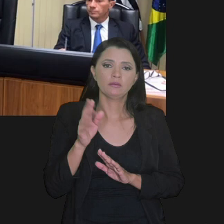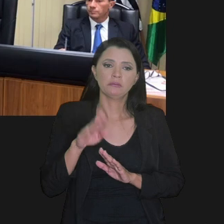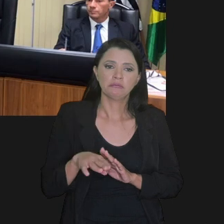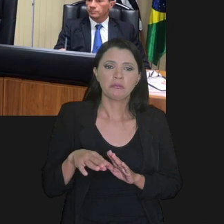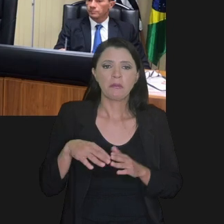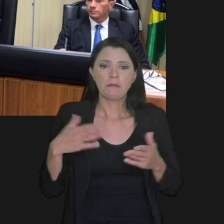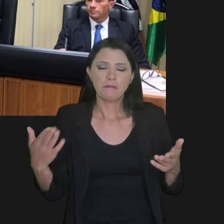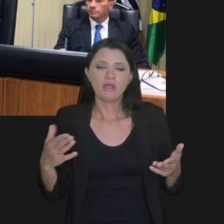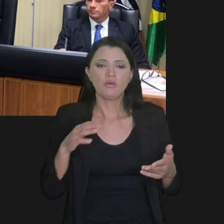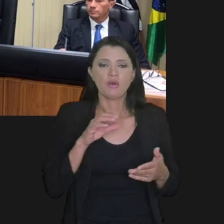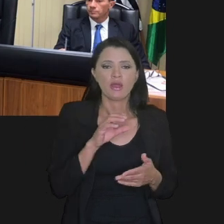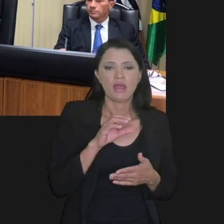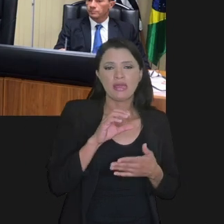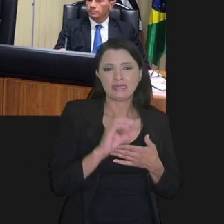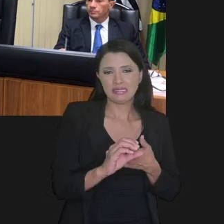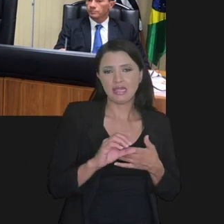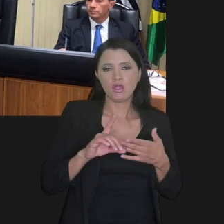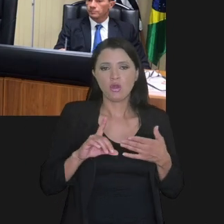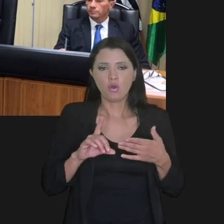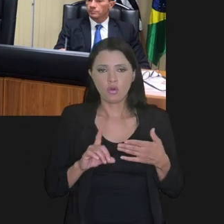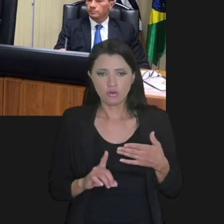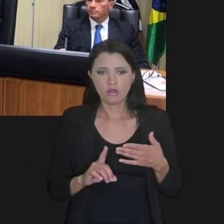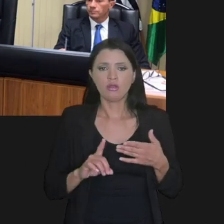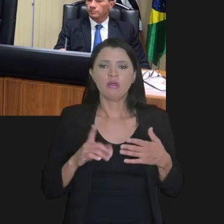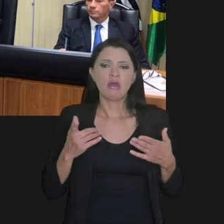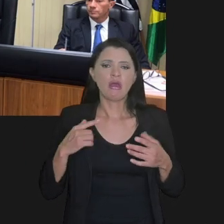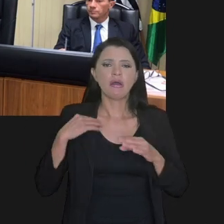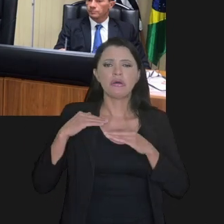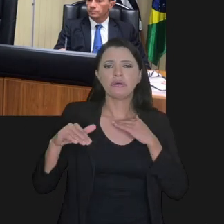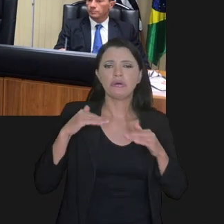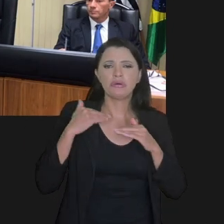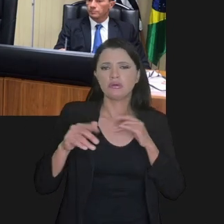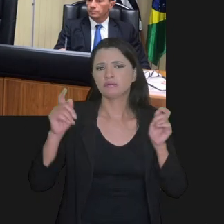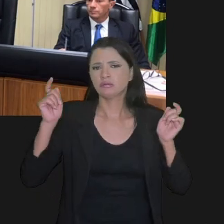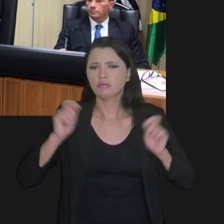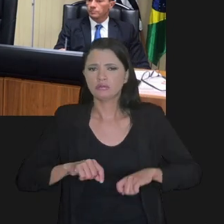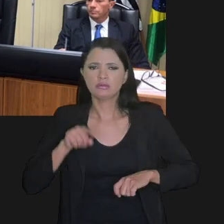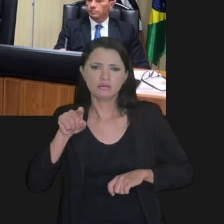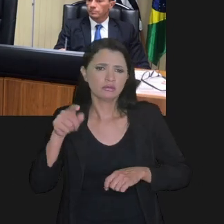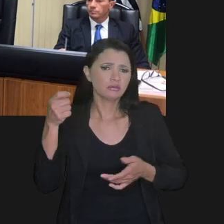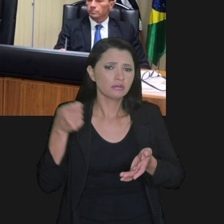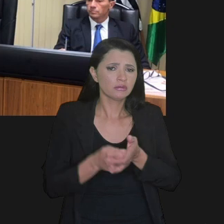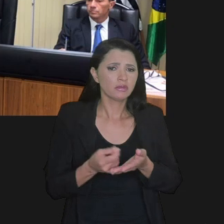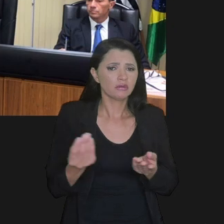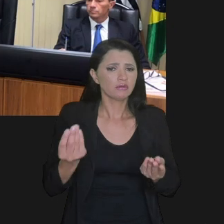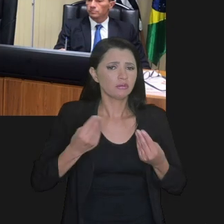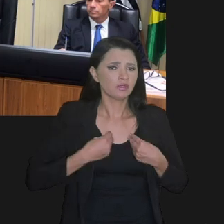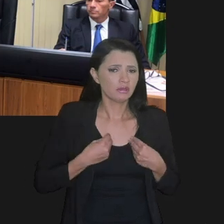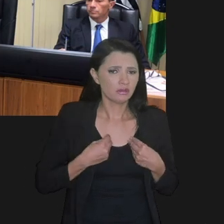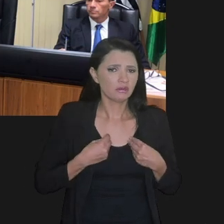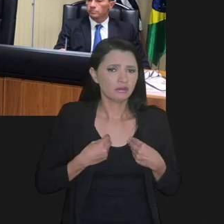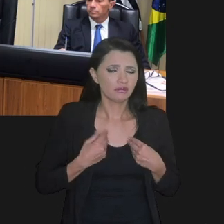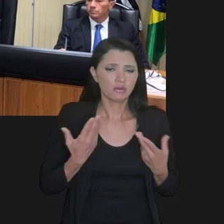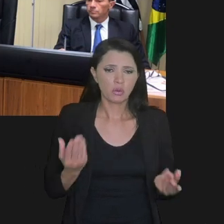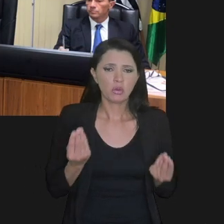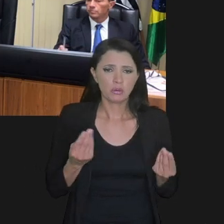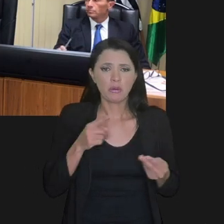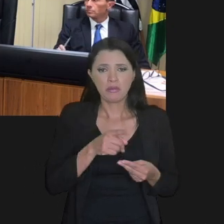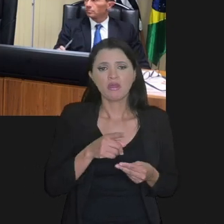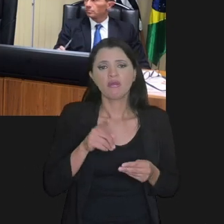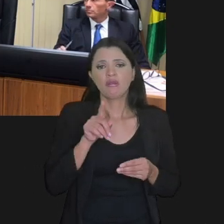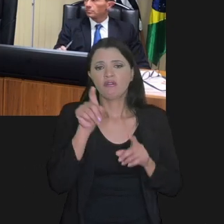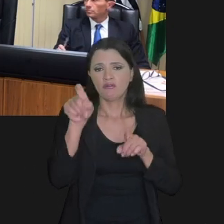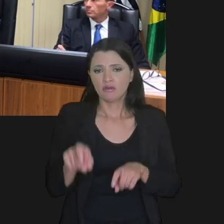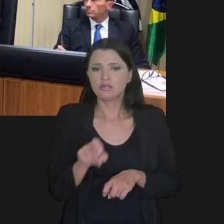desconto, seja pelo rating C ou D. Ah, eu não concordo com a capacidade de pagamento que me foi